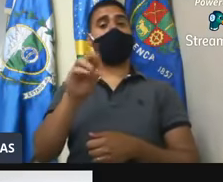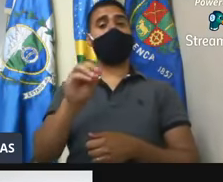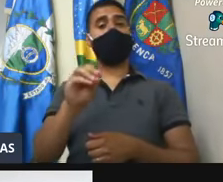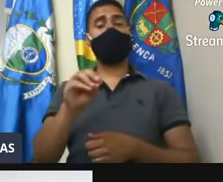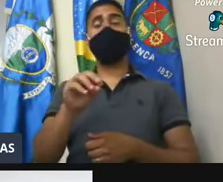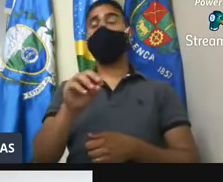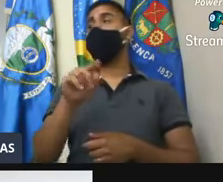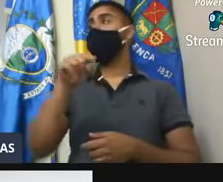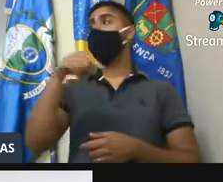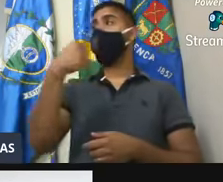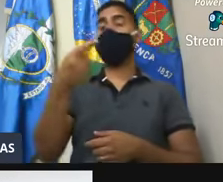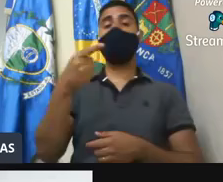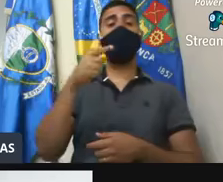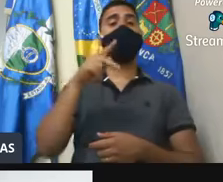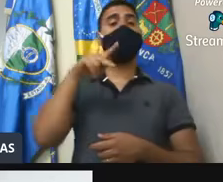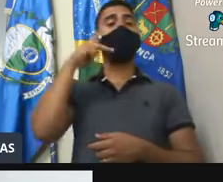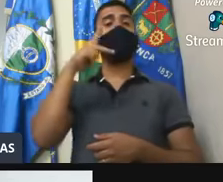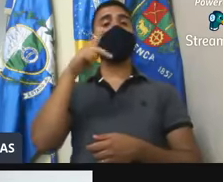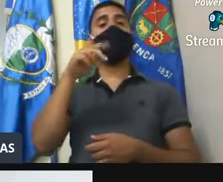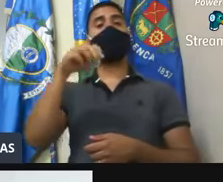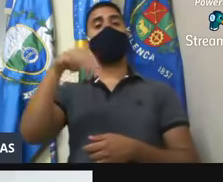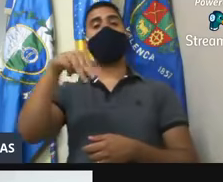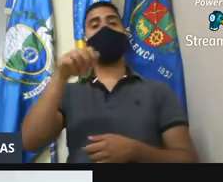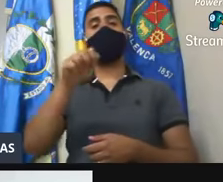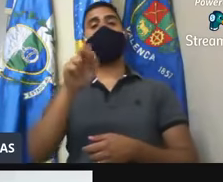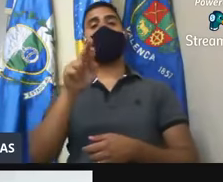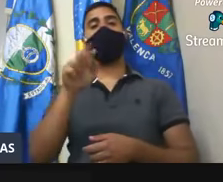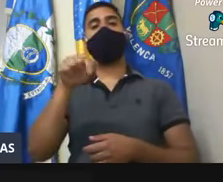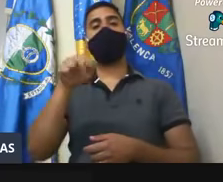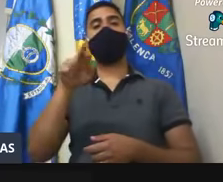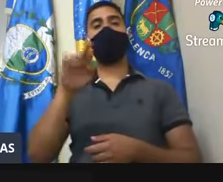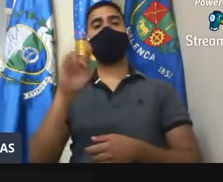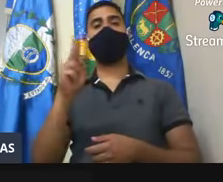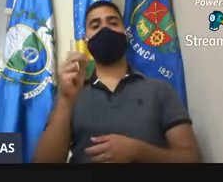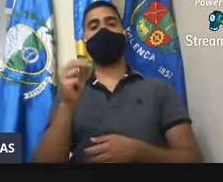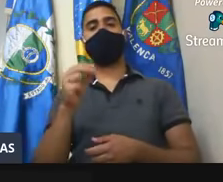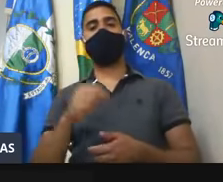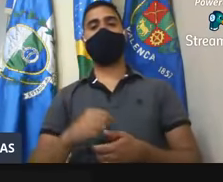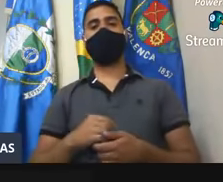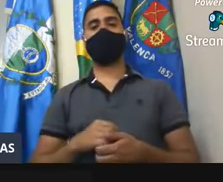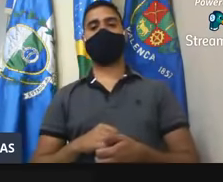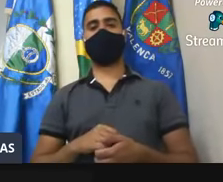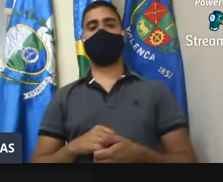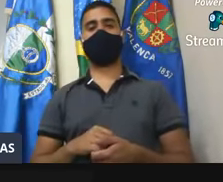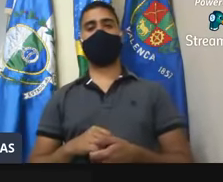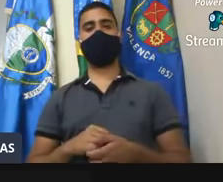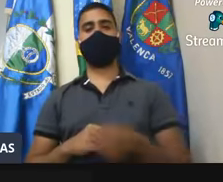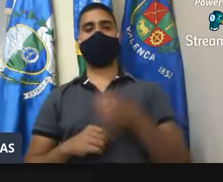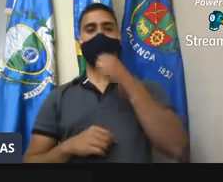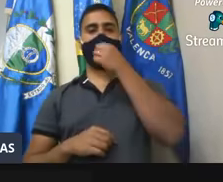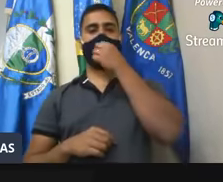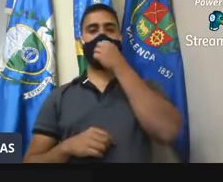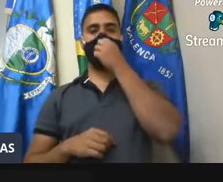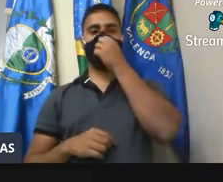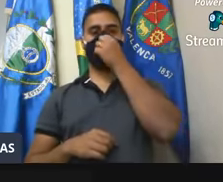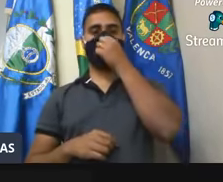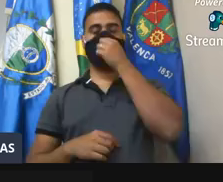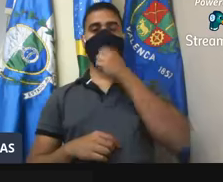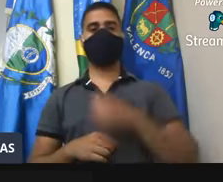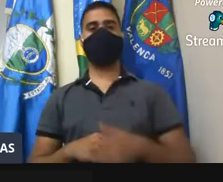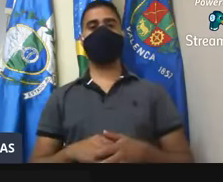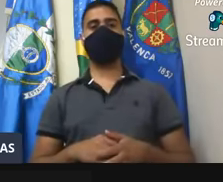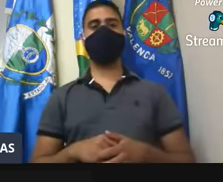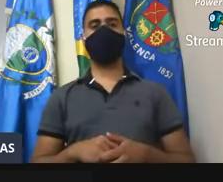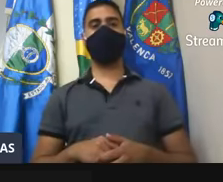requerimento subsequente ao Pedro vai também defender o requerimento. Obrigado, senhor presidente.